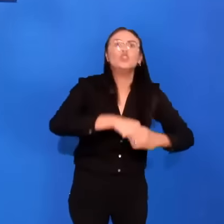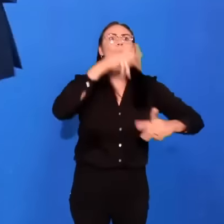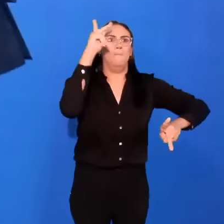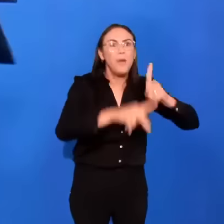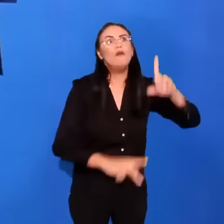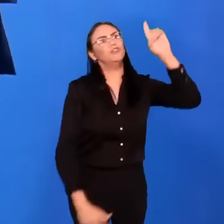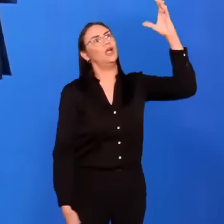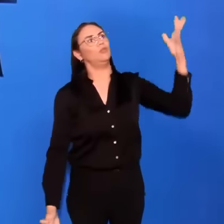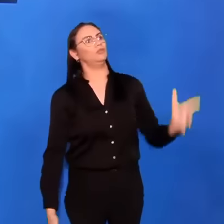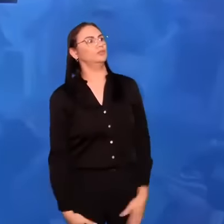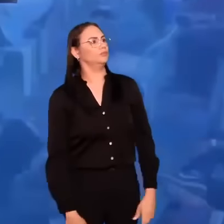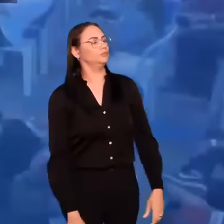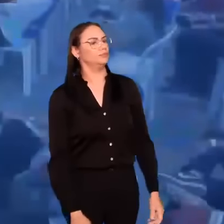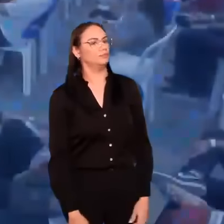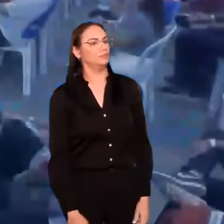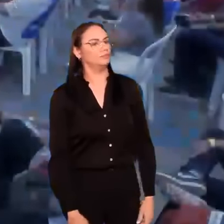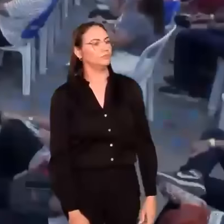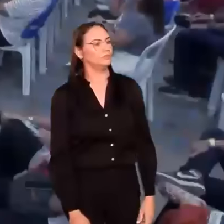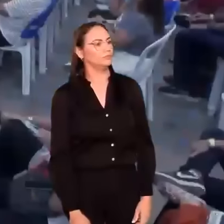povo de Deus.